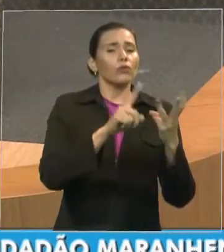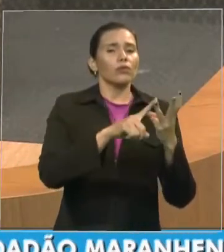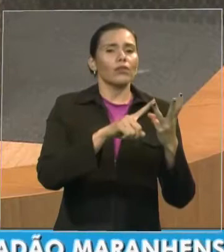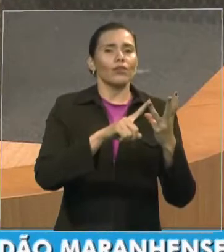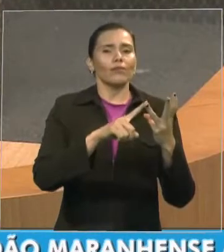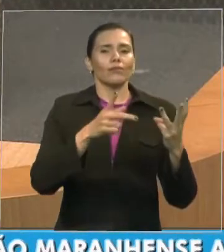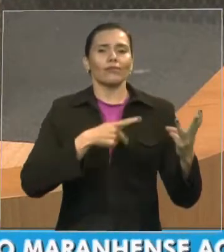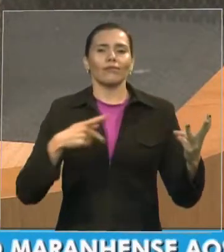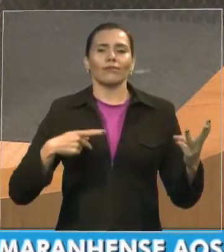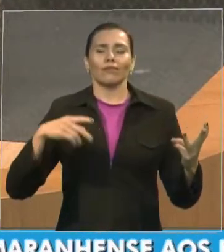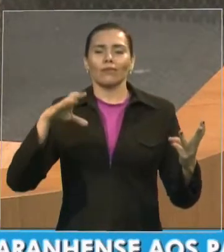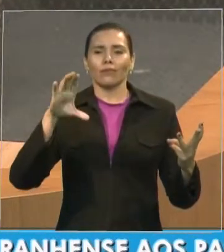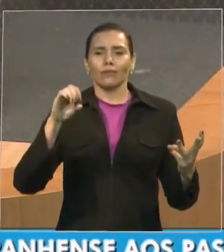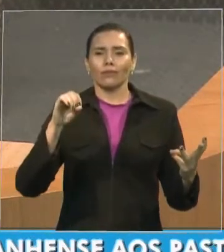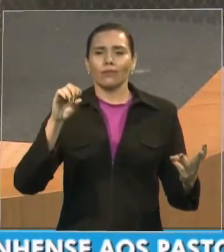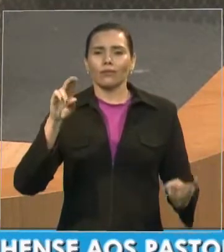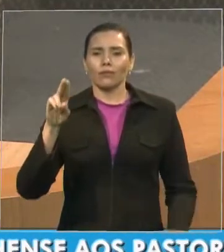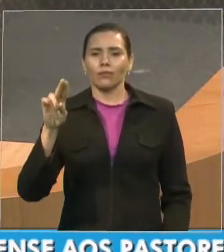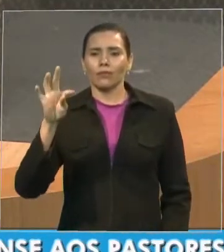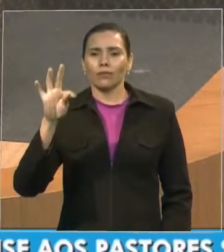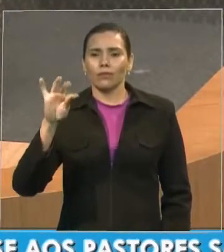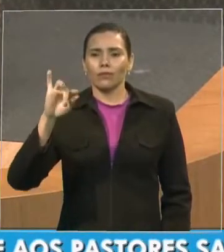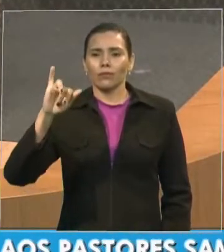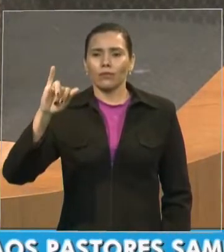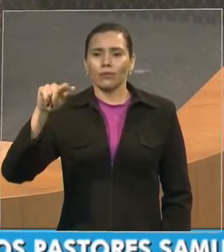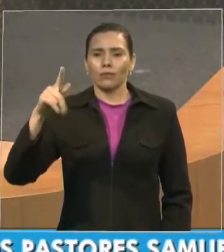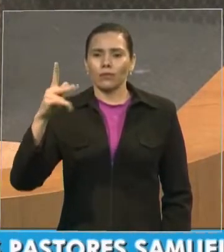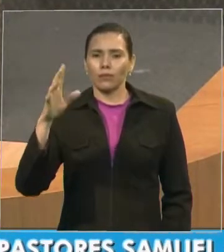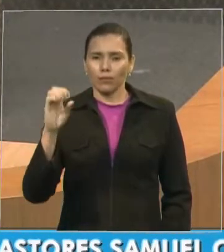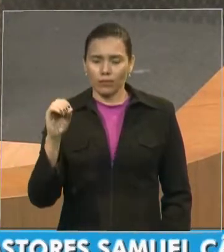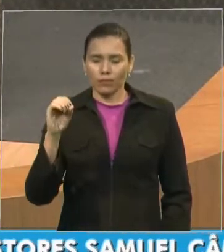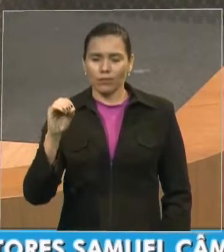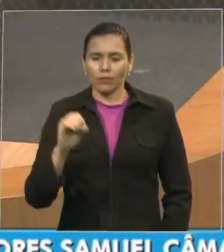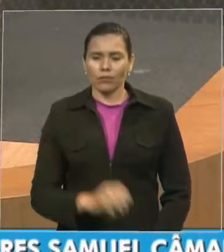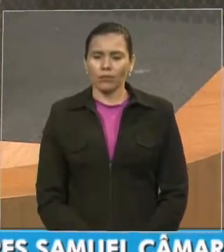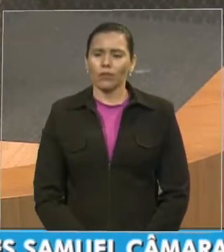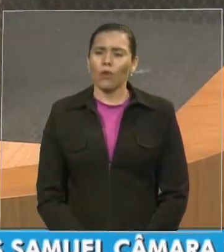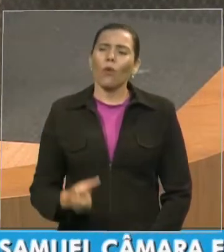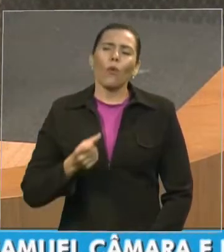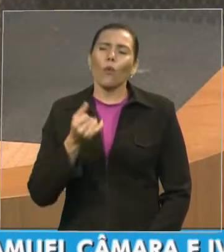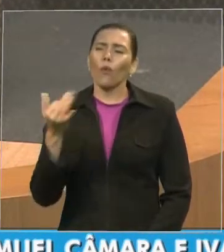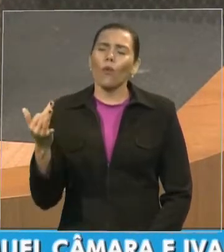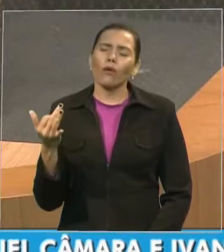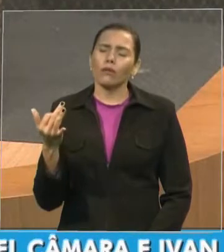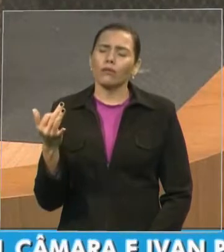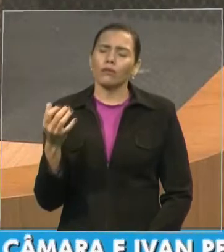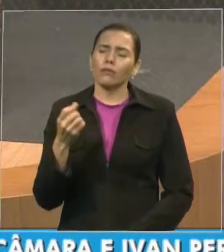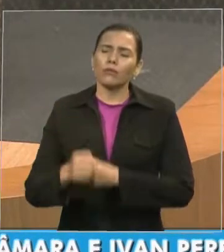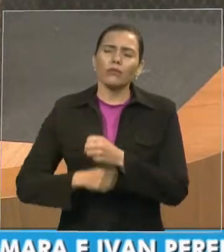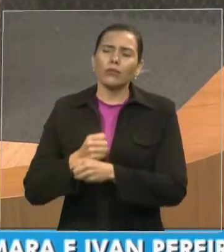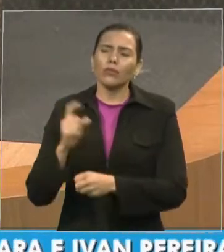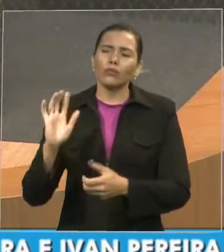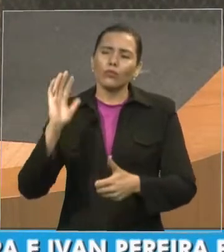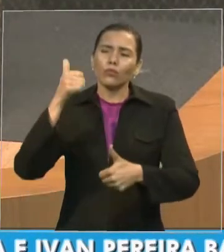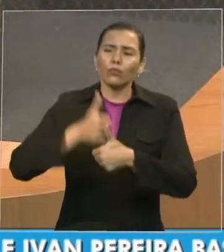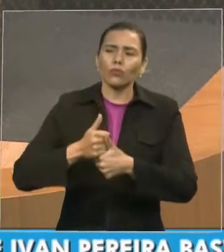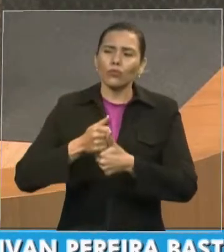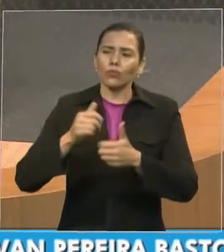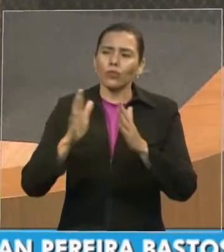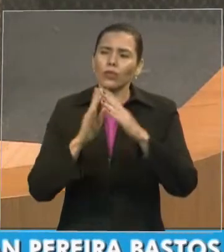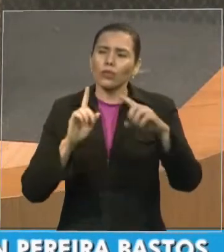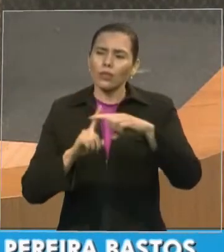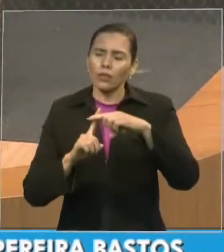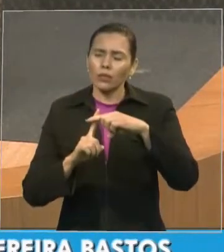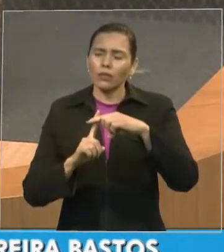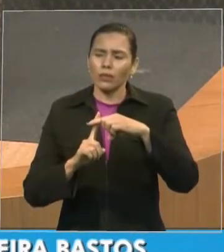até ele. Quantos anos o pastor Coutinho sou presídio da igreja? 22